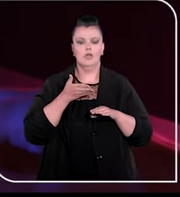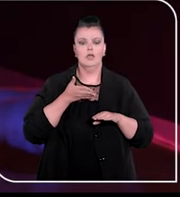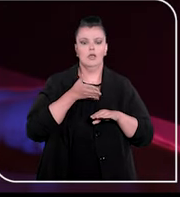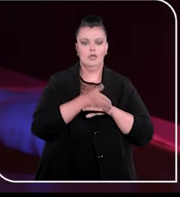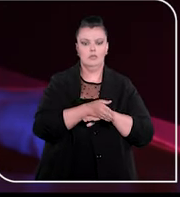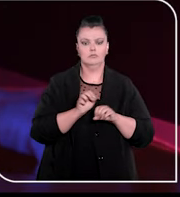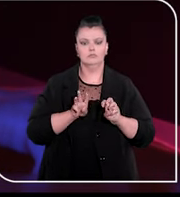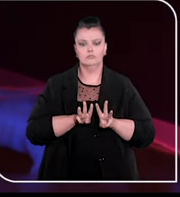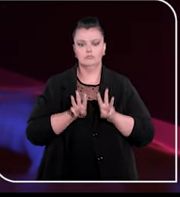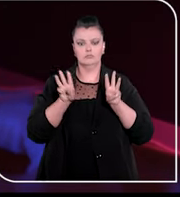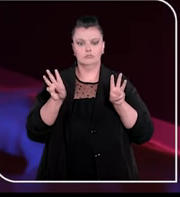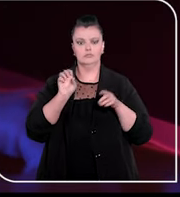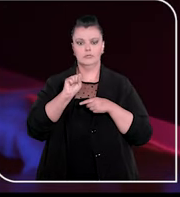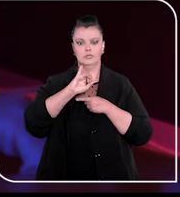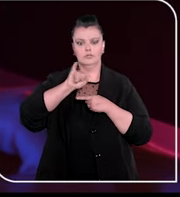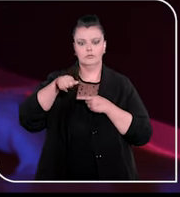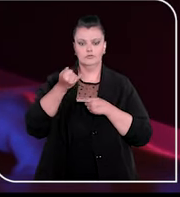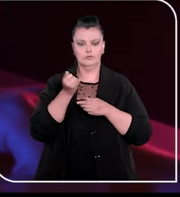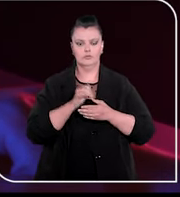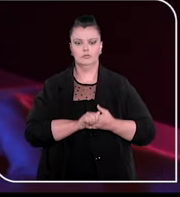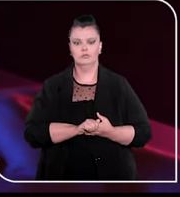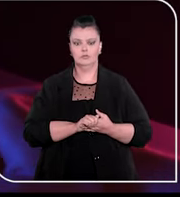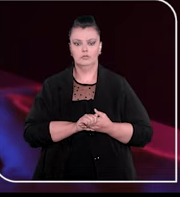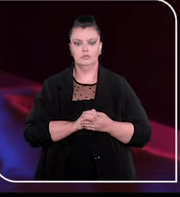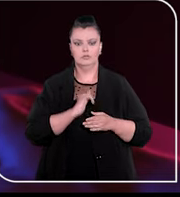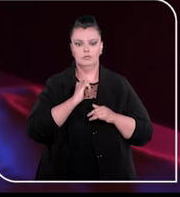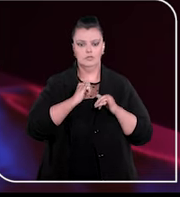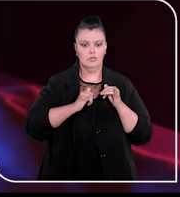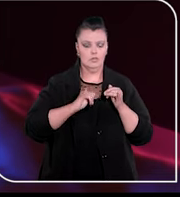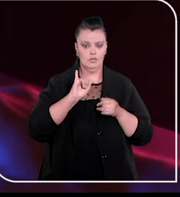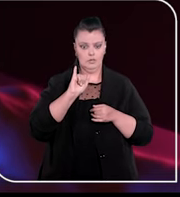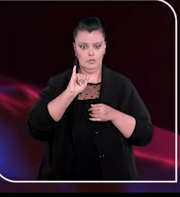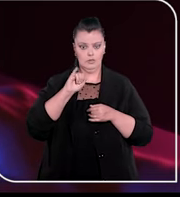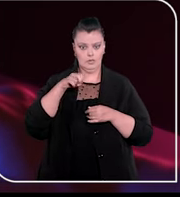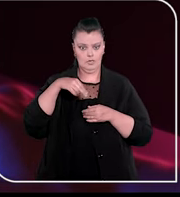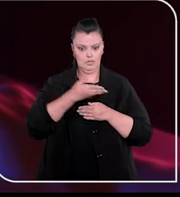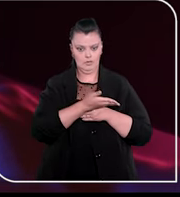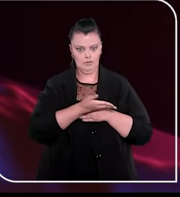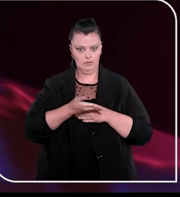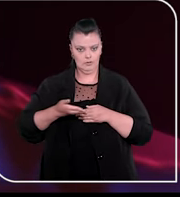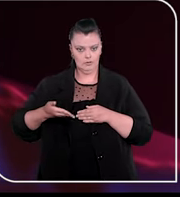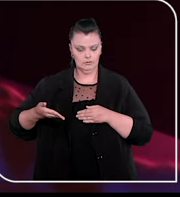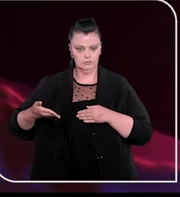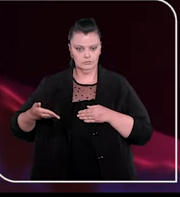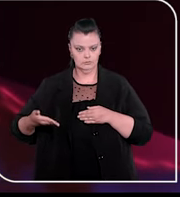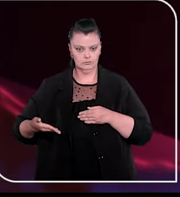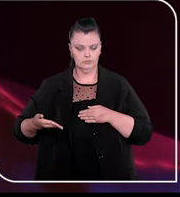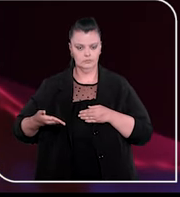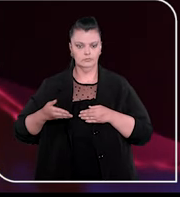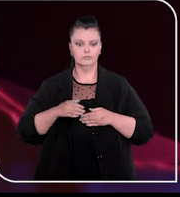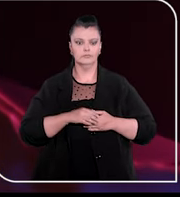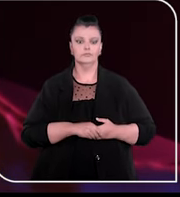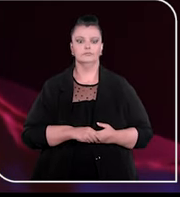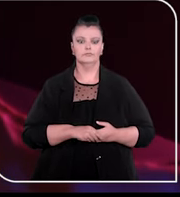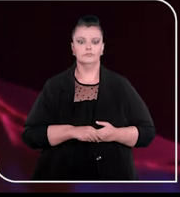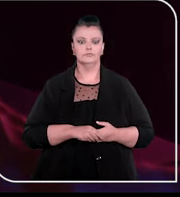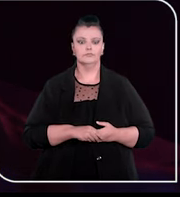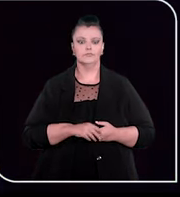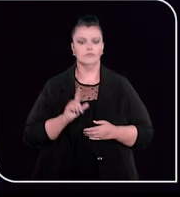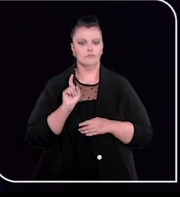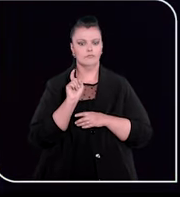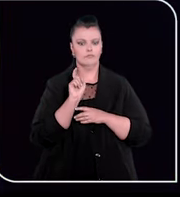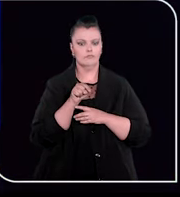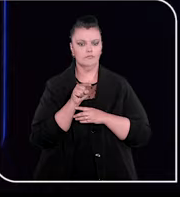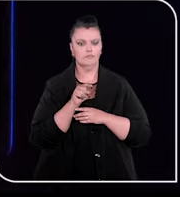acessar, basta entrar no portal do STJ no endereço internacional.stj.jus.br,